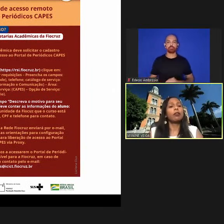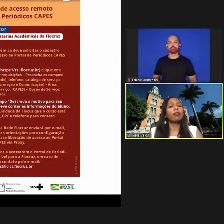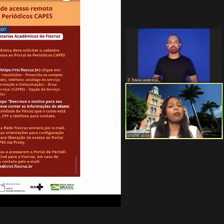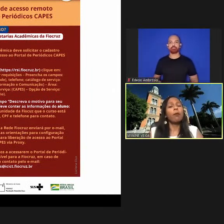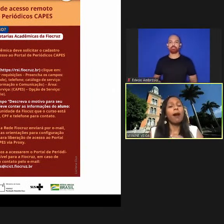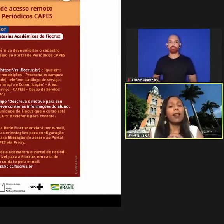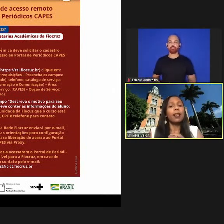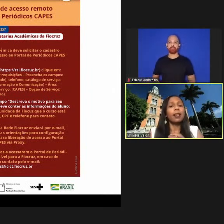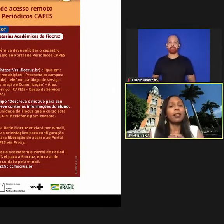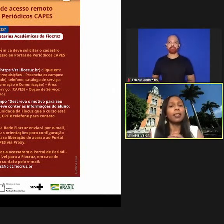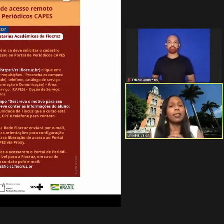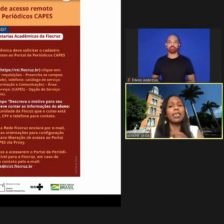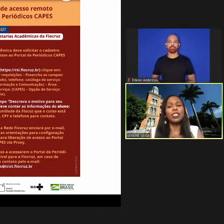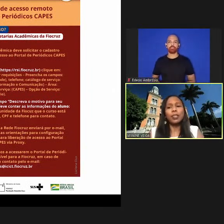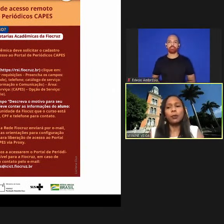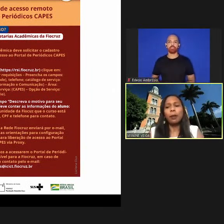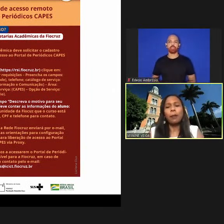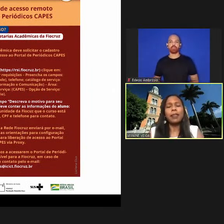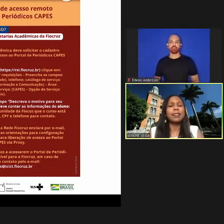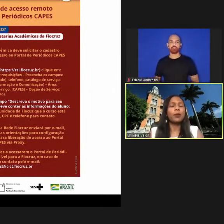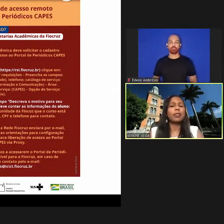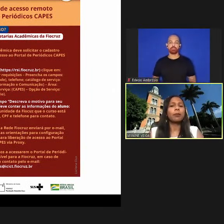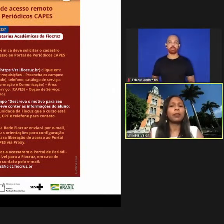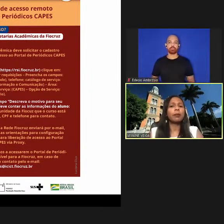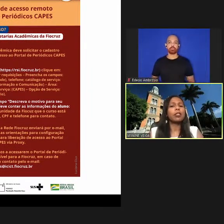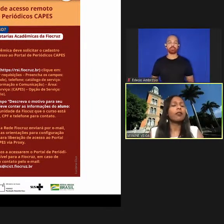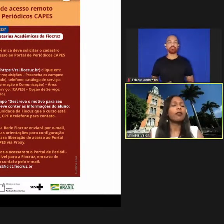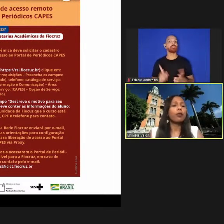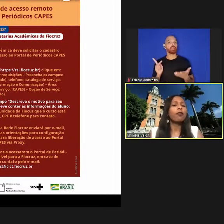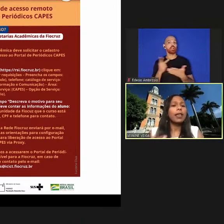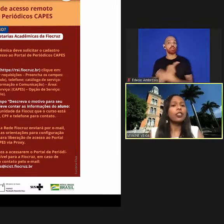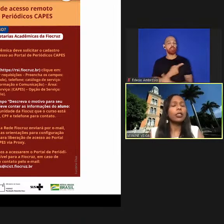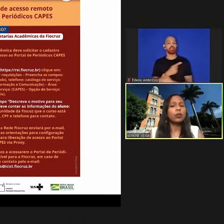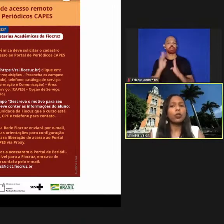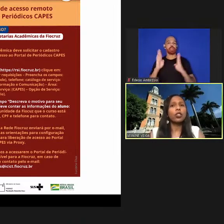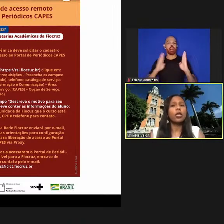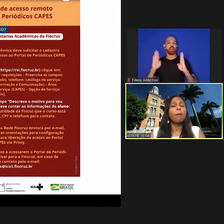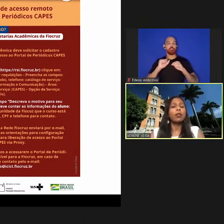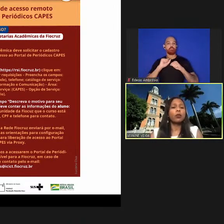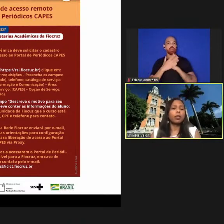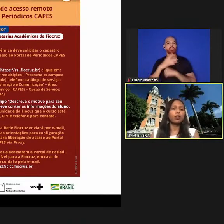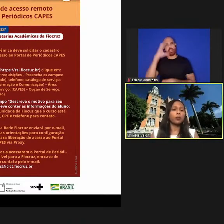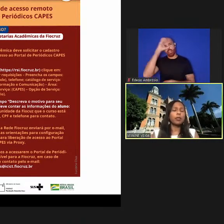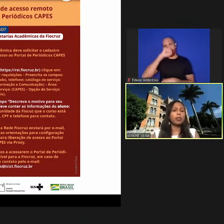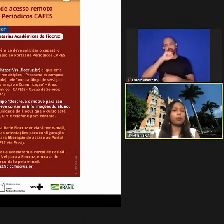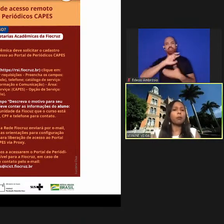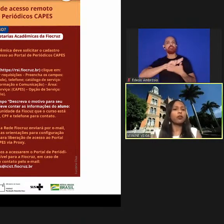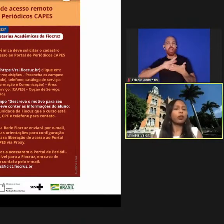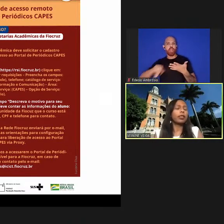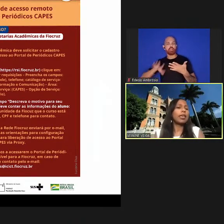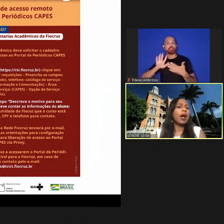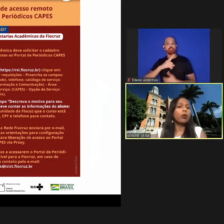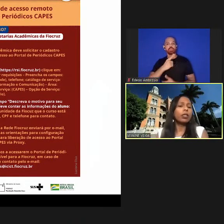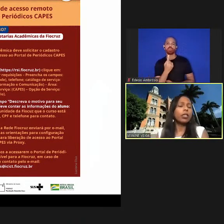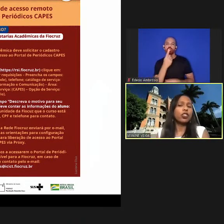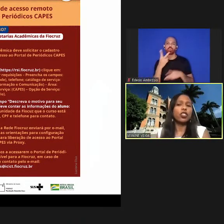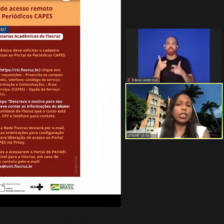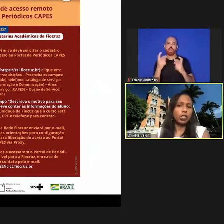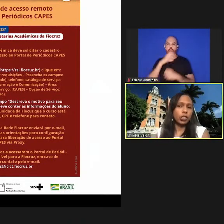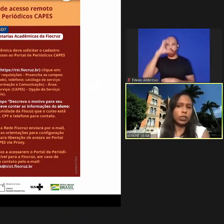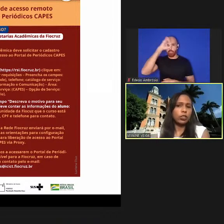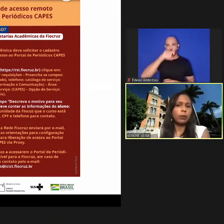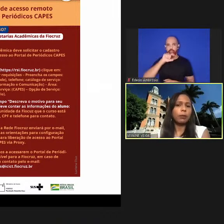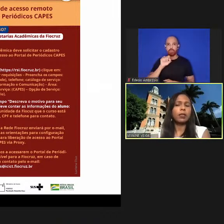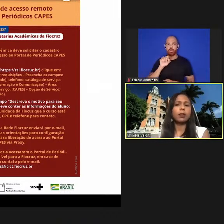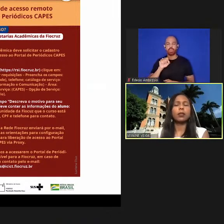e uma questão que apareceu com essa pandemia acho que foram várias lições mas uma que nós percebemos foi que algo que a gente